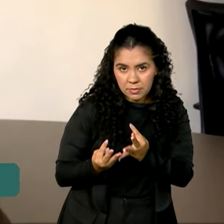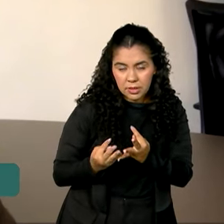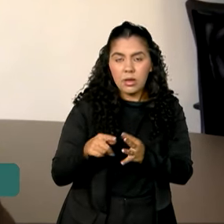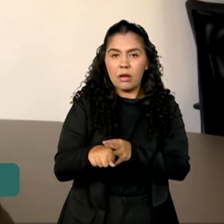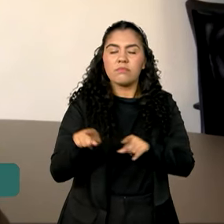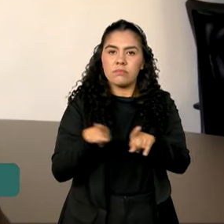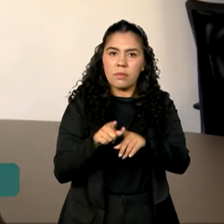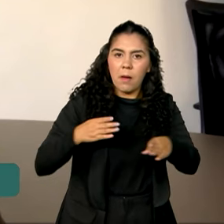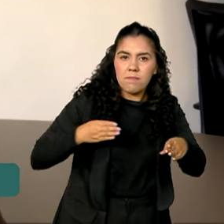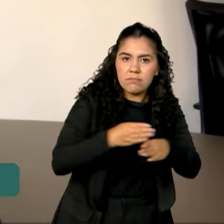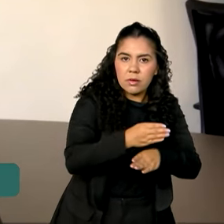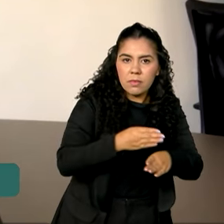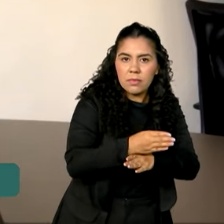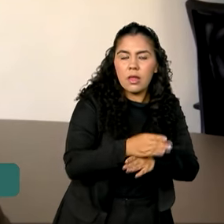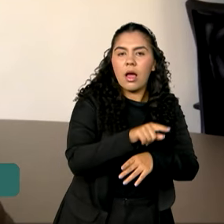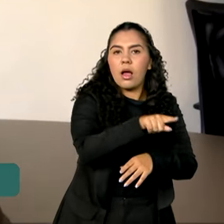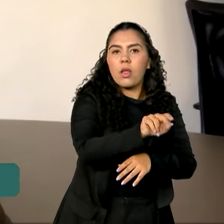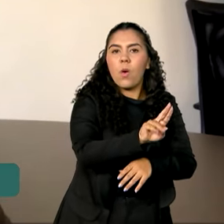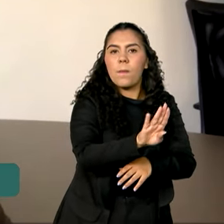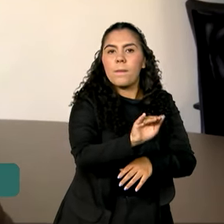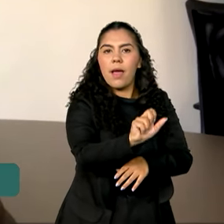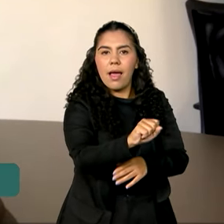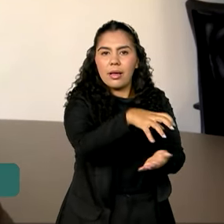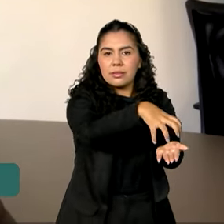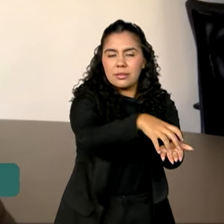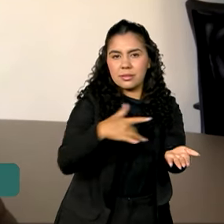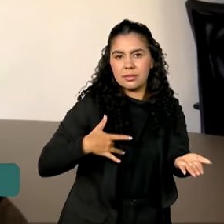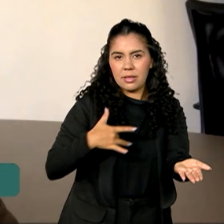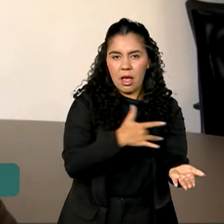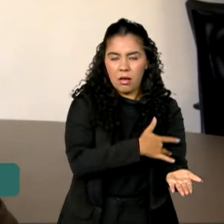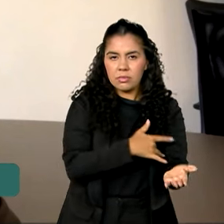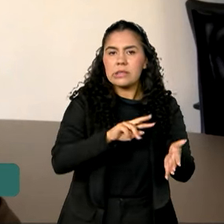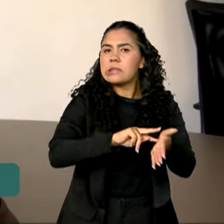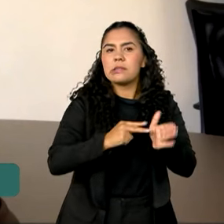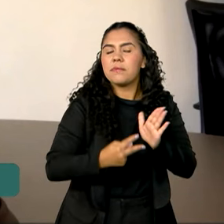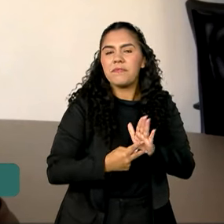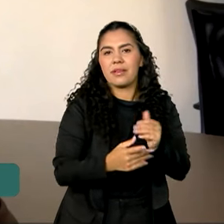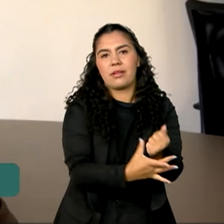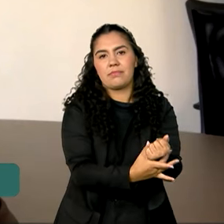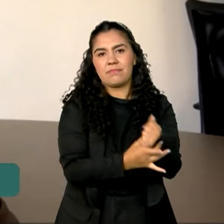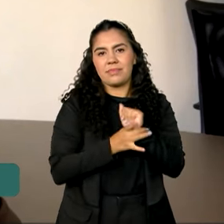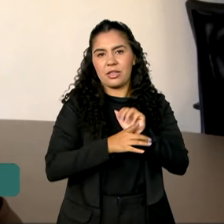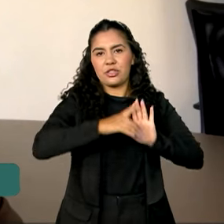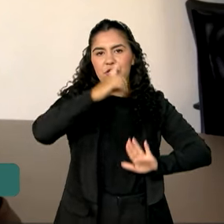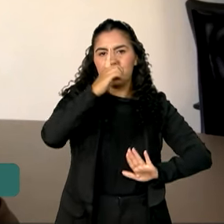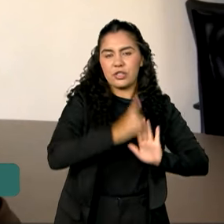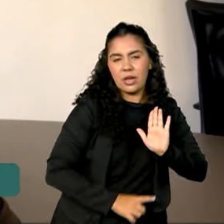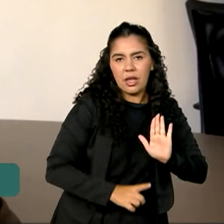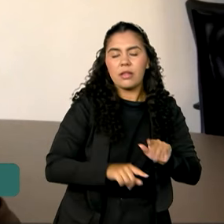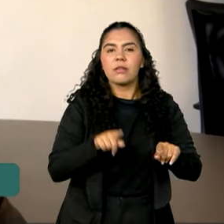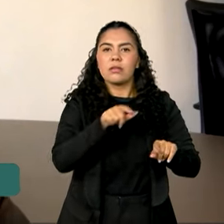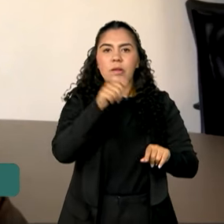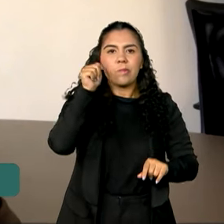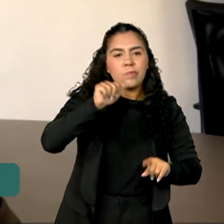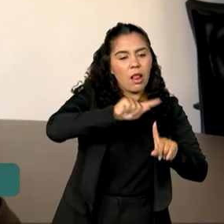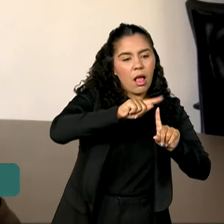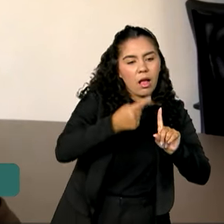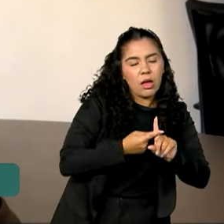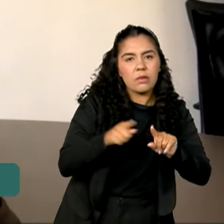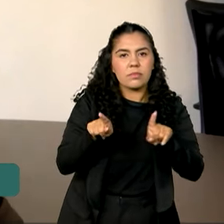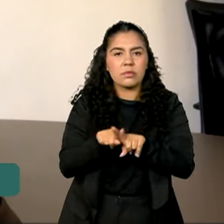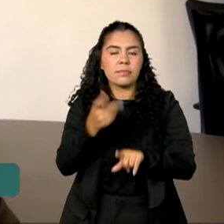pelas unidades de saúde, na verdade, são uma garantia de um direito dessas pessoas, dessas gestantes, dessas crianças